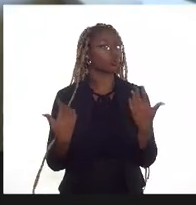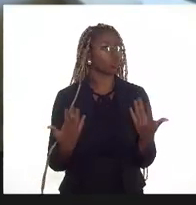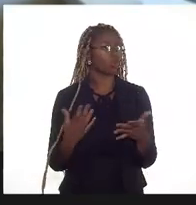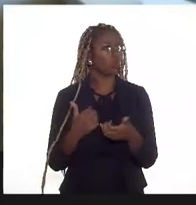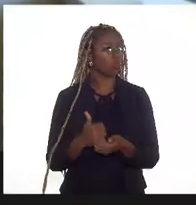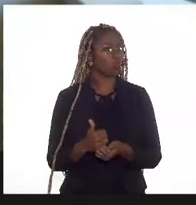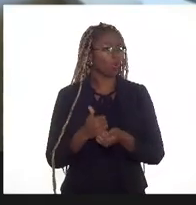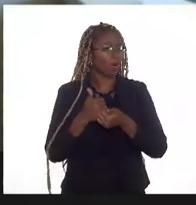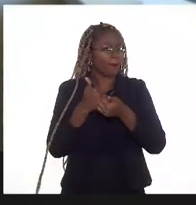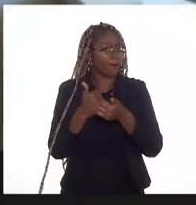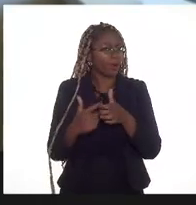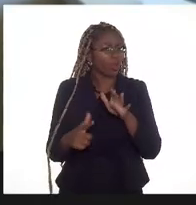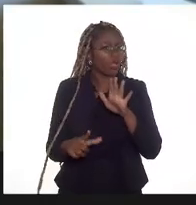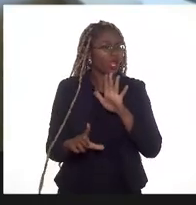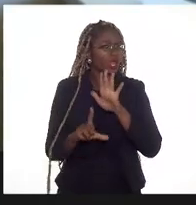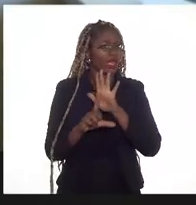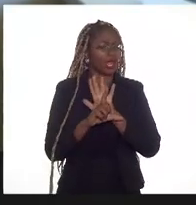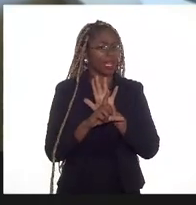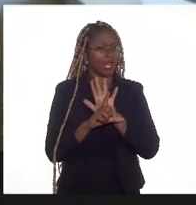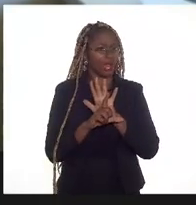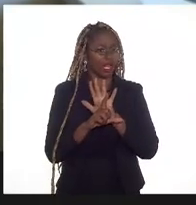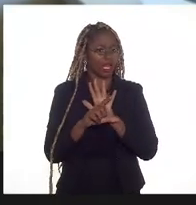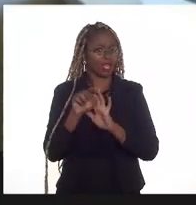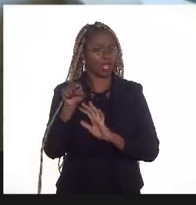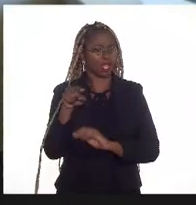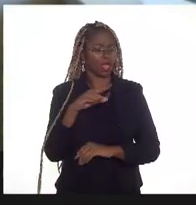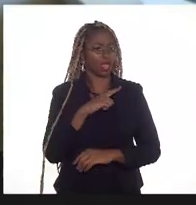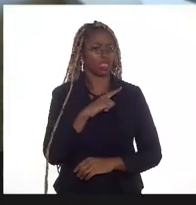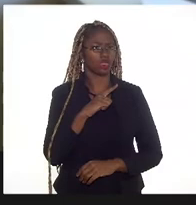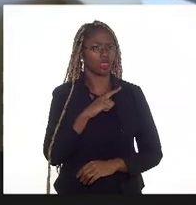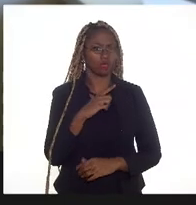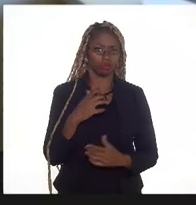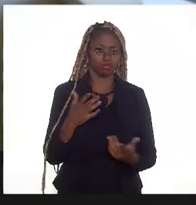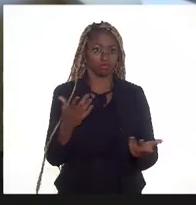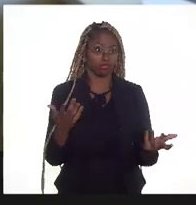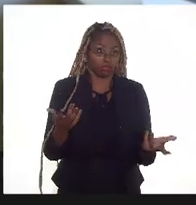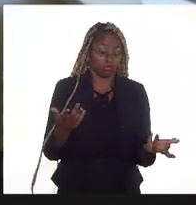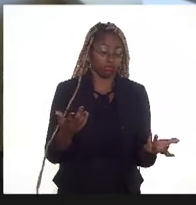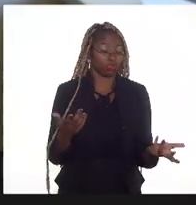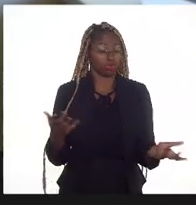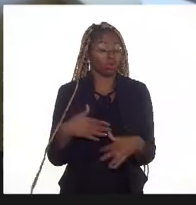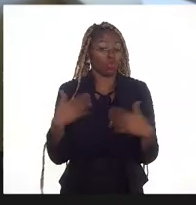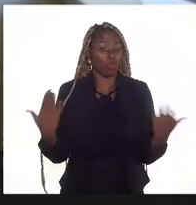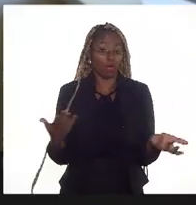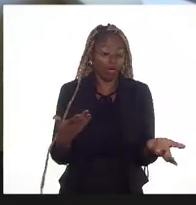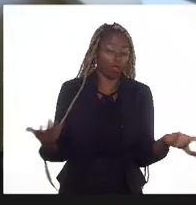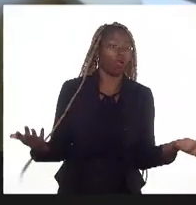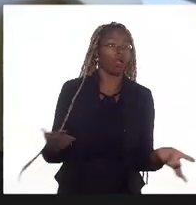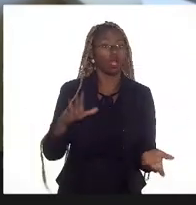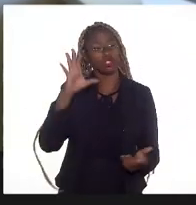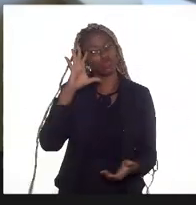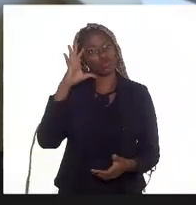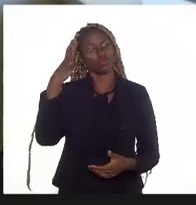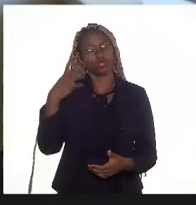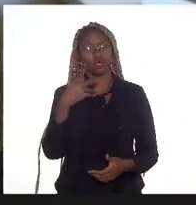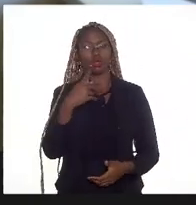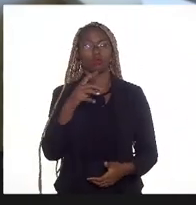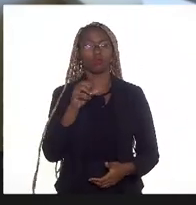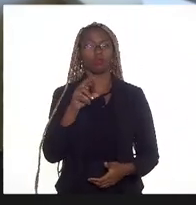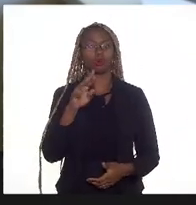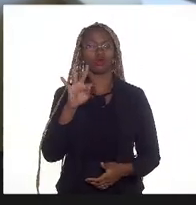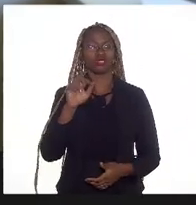legal que ela tem, quer dizer, qual é a portaria, qual é a resolução, etc.,